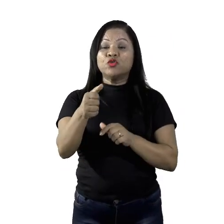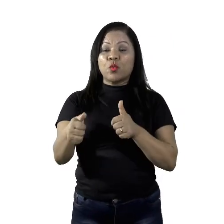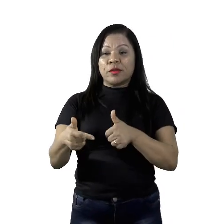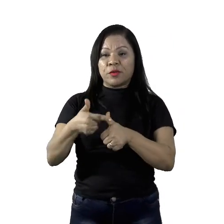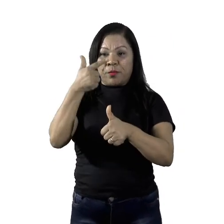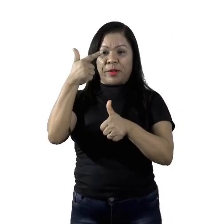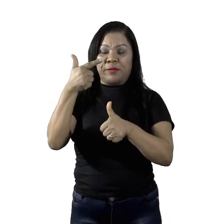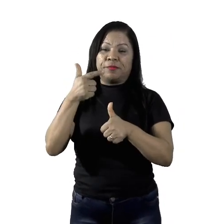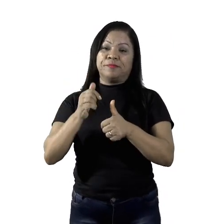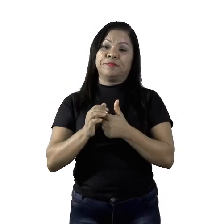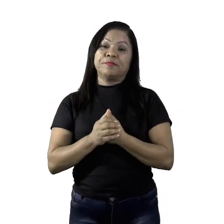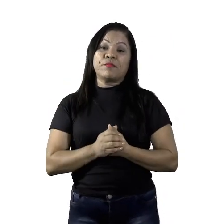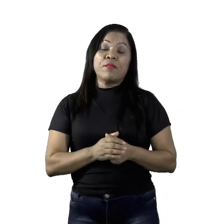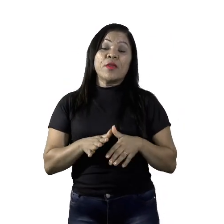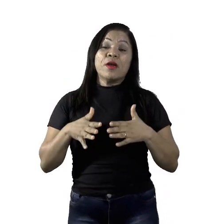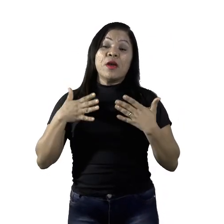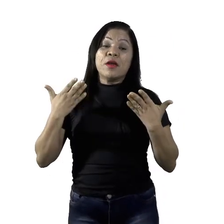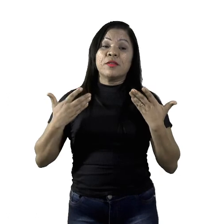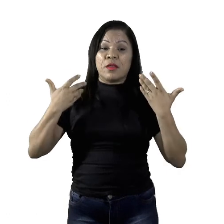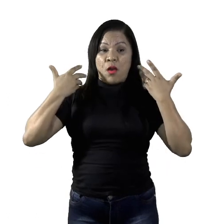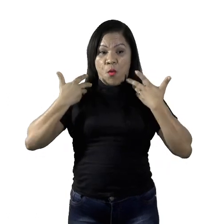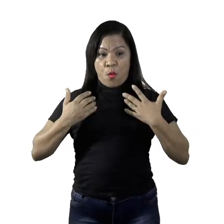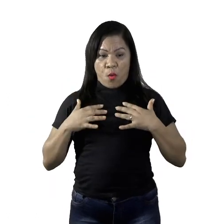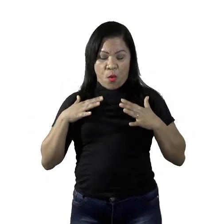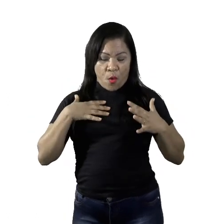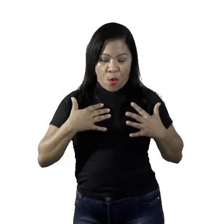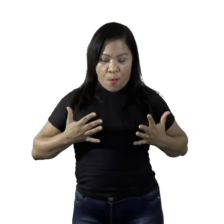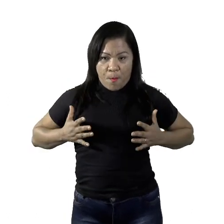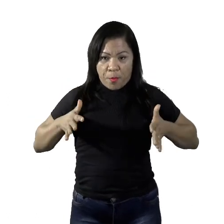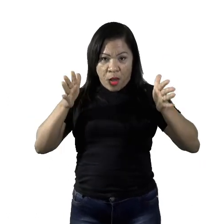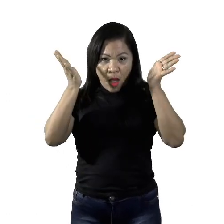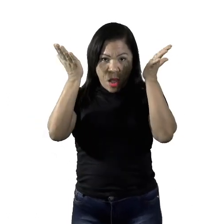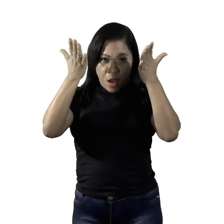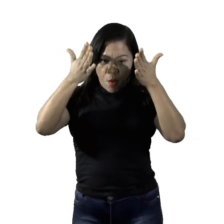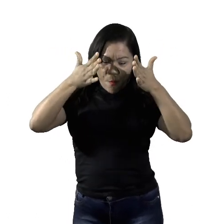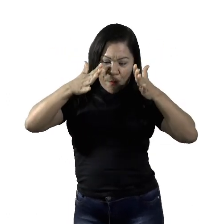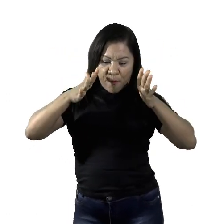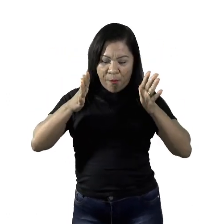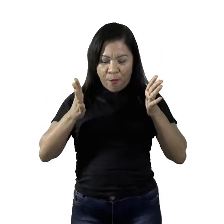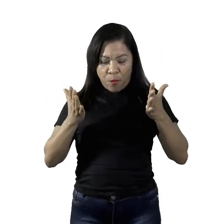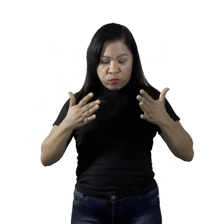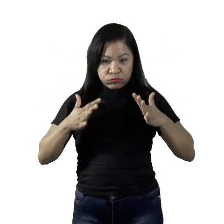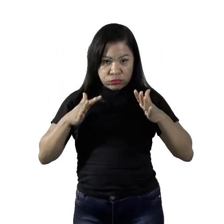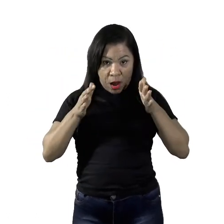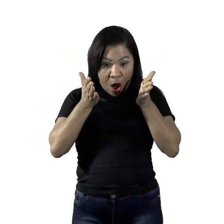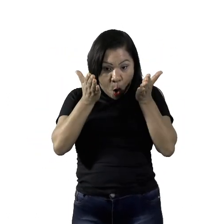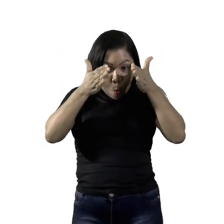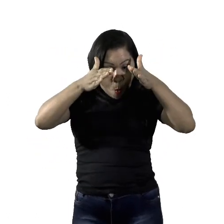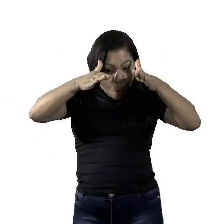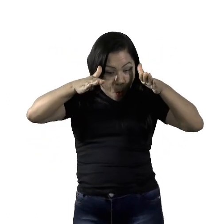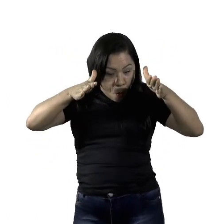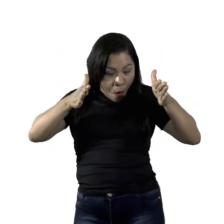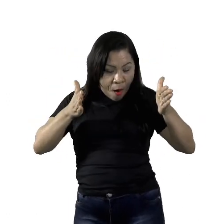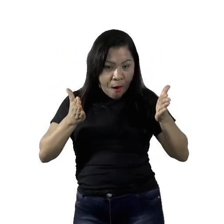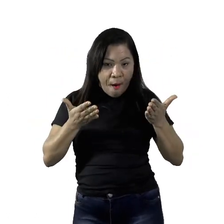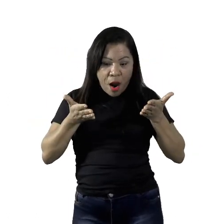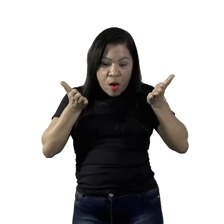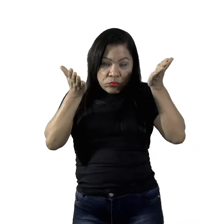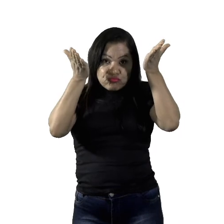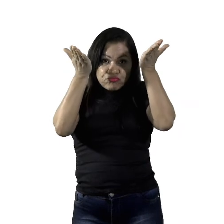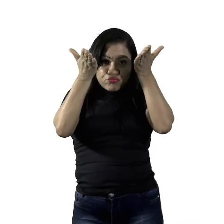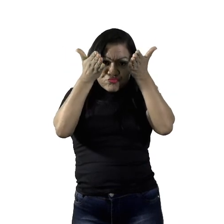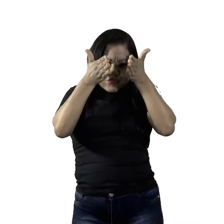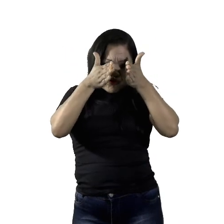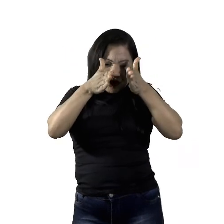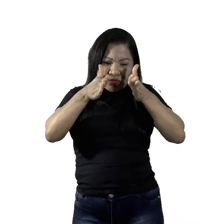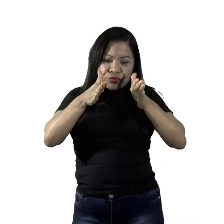tende a ficar com formas mais femininas, mais acentuadas, como quadril maior e definição da cintura, além